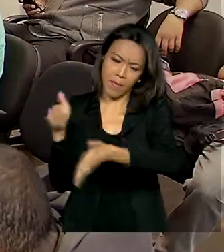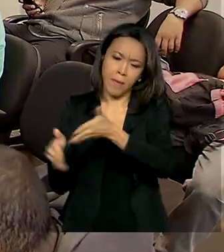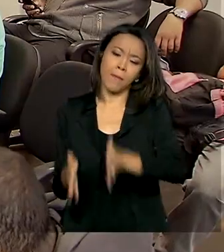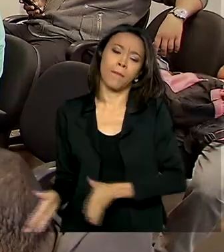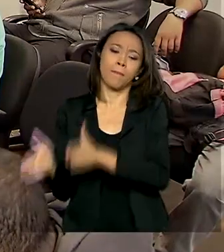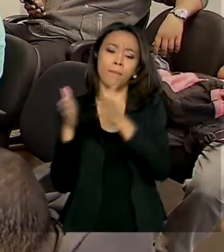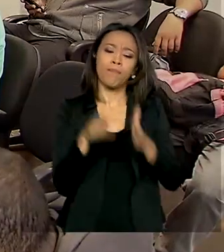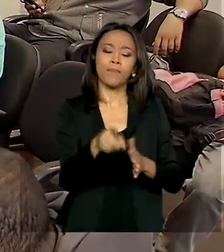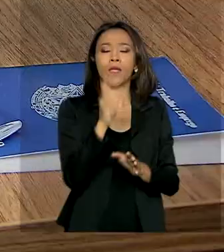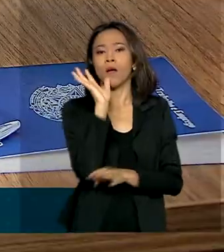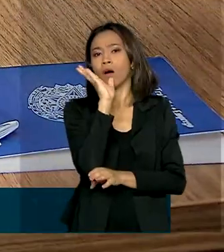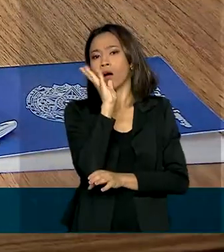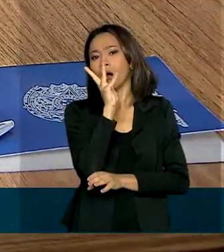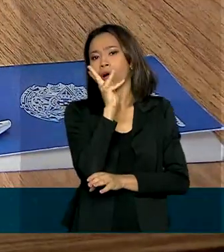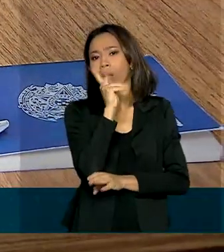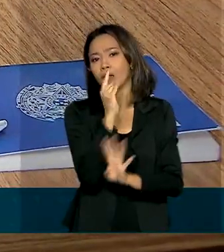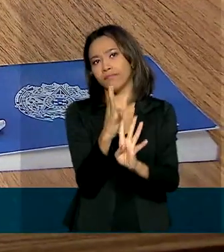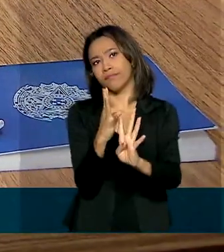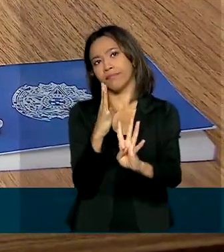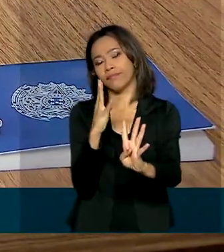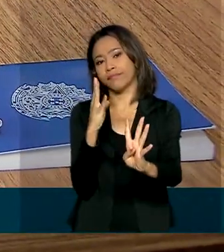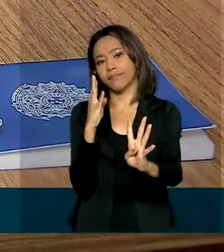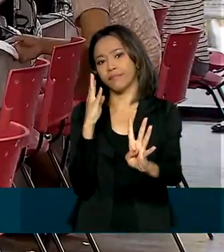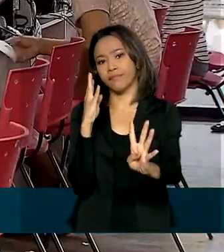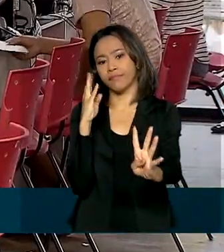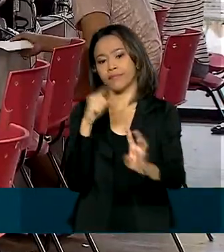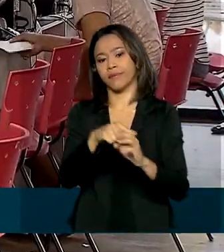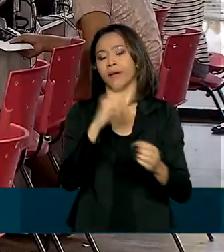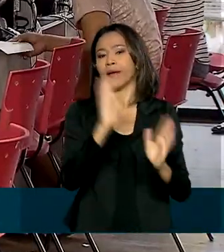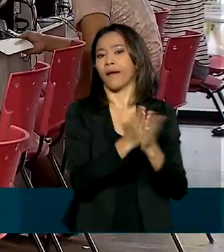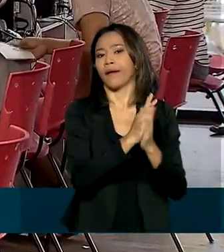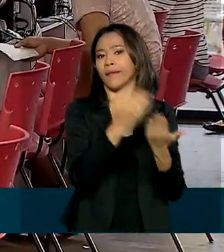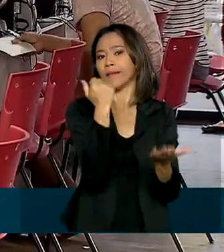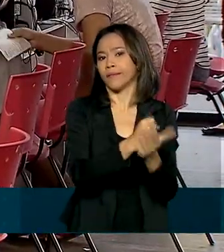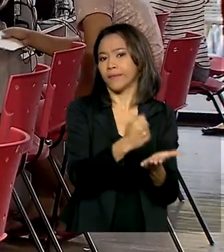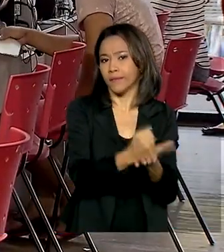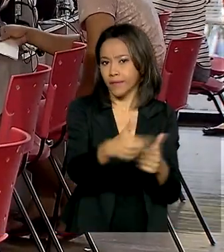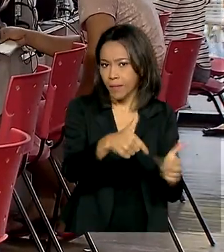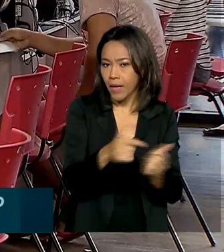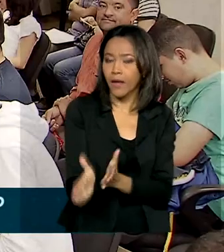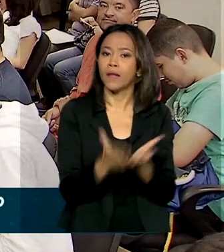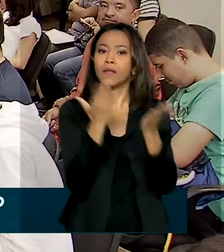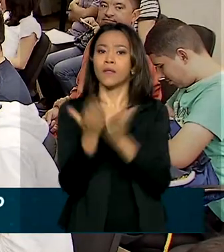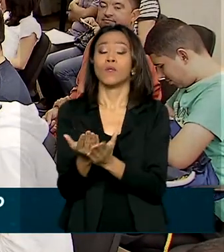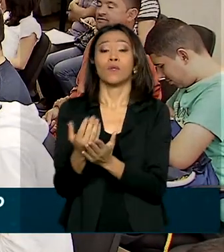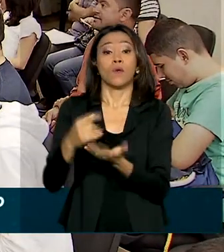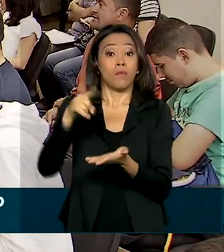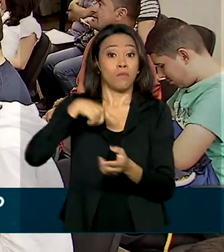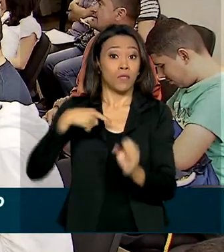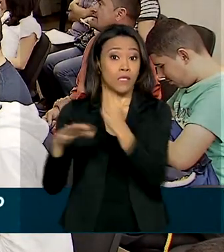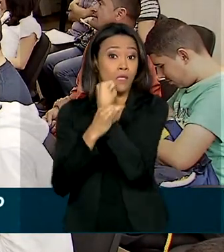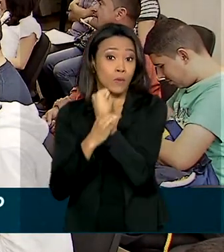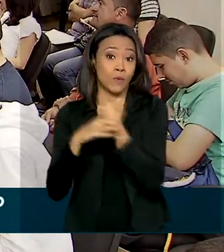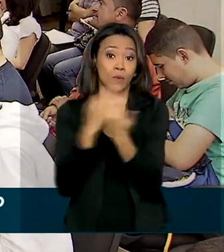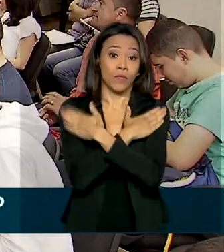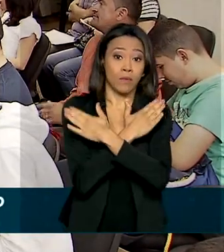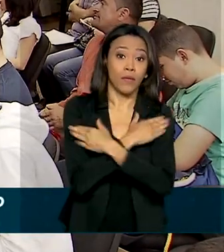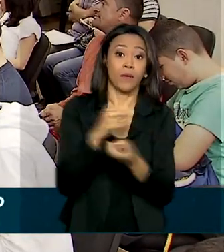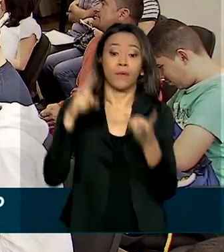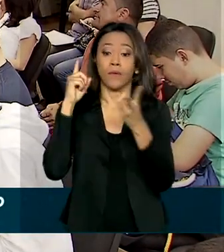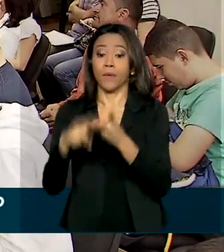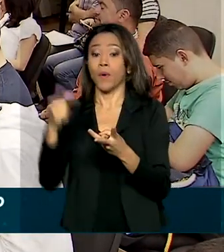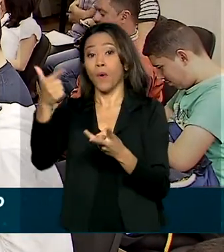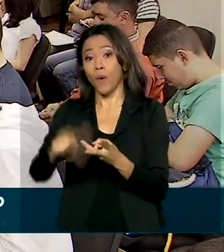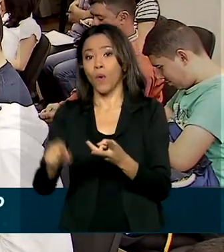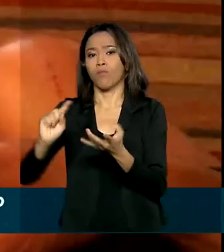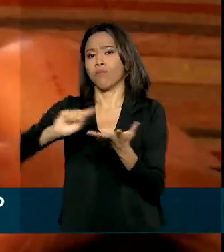Ficar horas na fila para tirar carteira de trabalho, pedir seguro desemprego ou certificado internacional de vacinação são